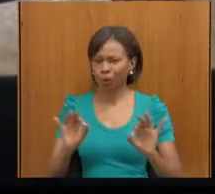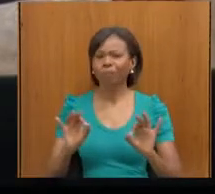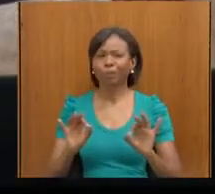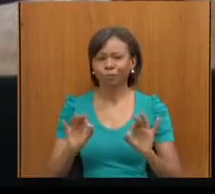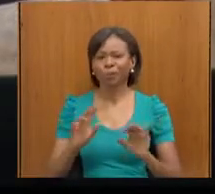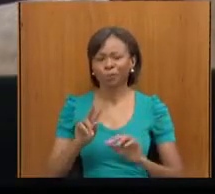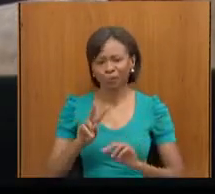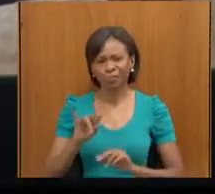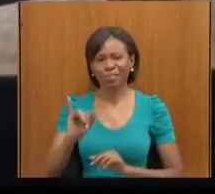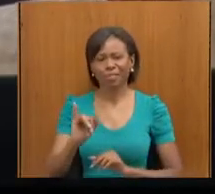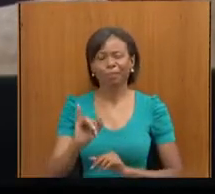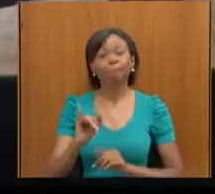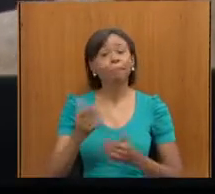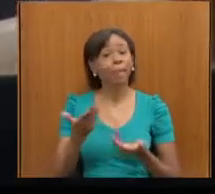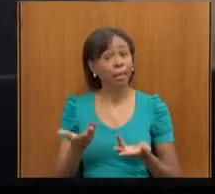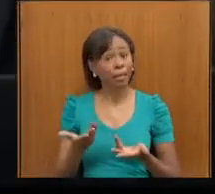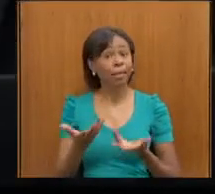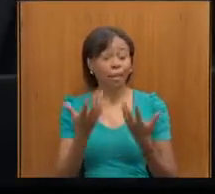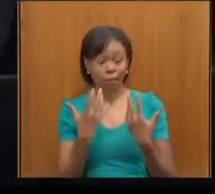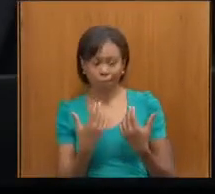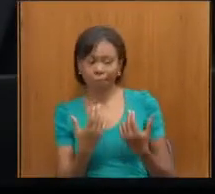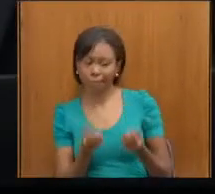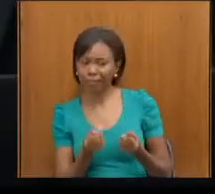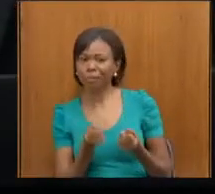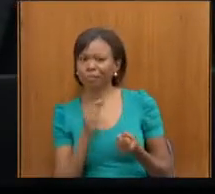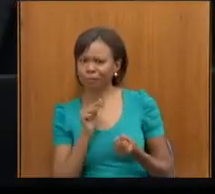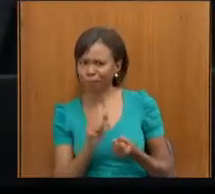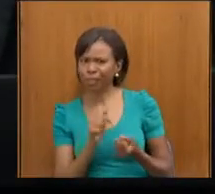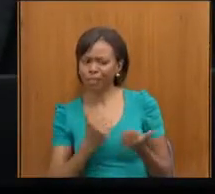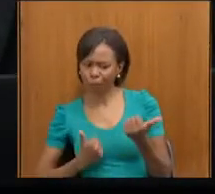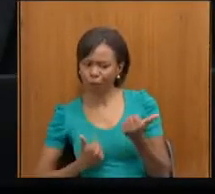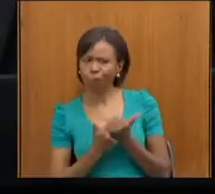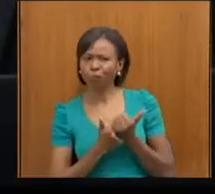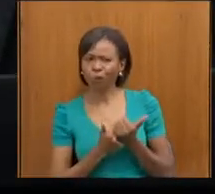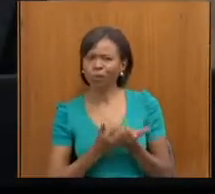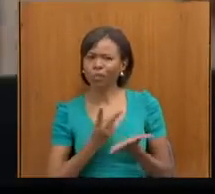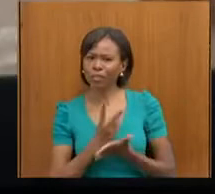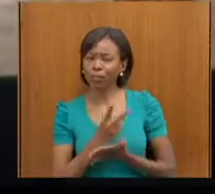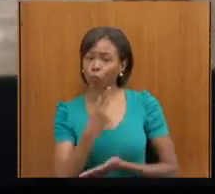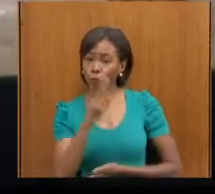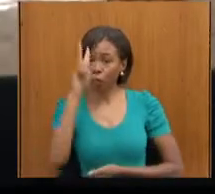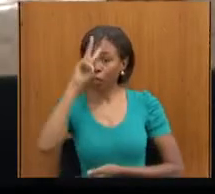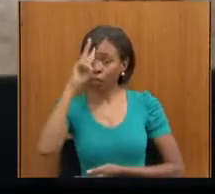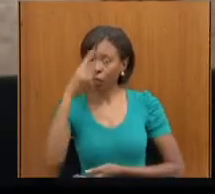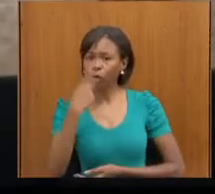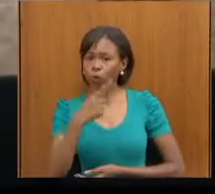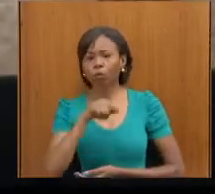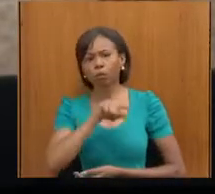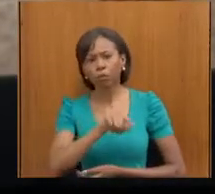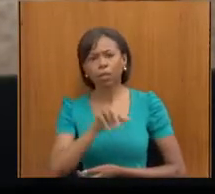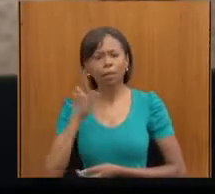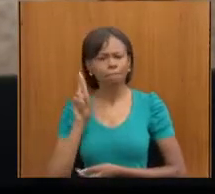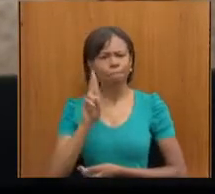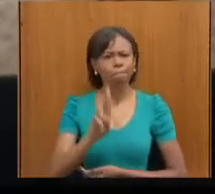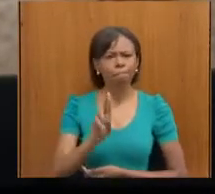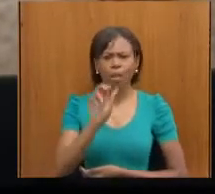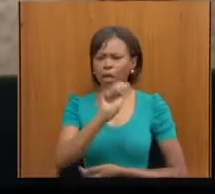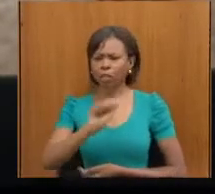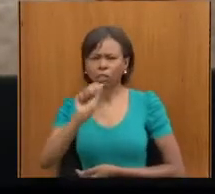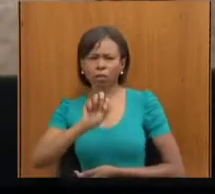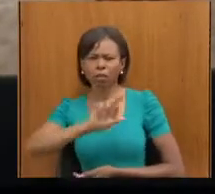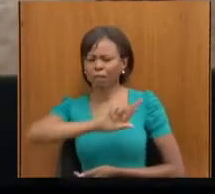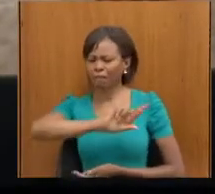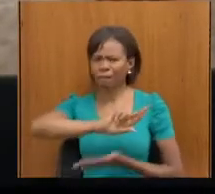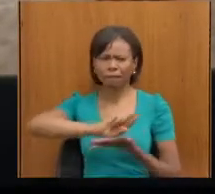nós contamos muito com você, com sua história, você que sempre esteve à frente de associações, você que